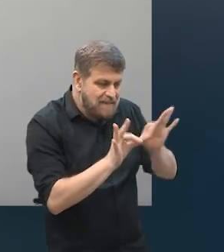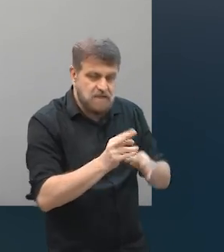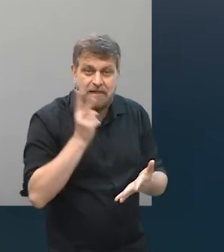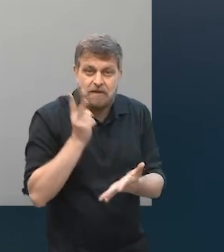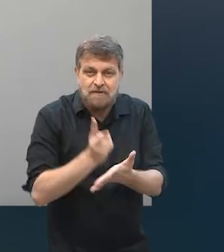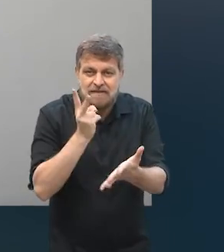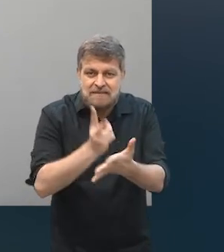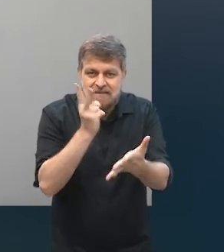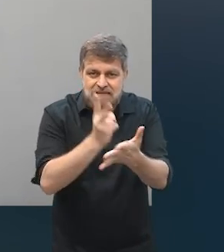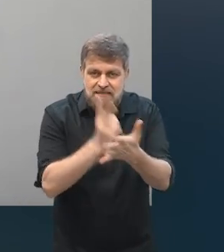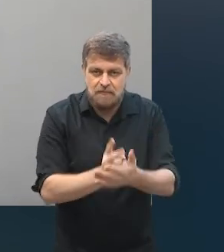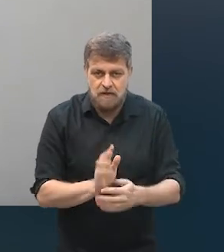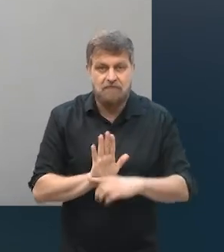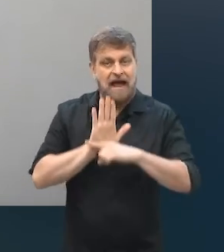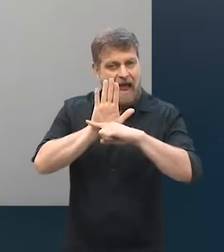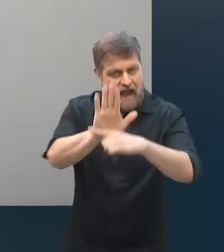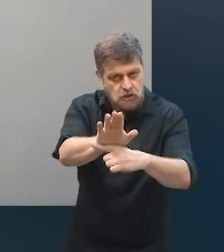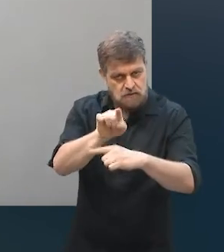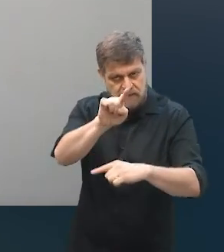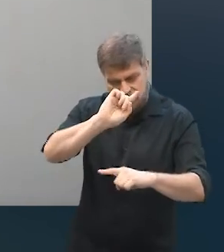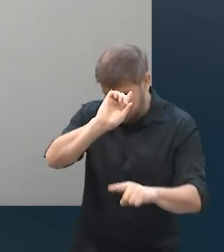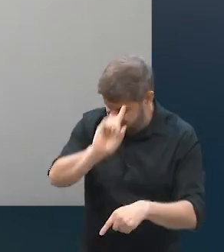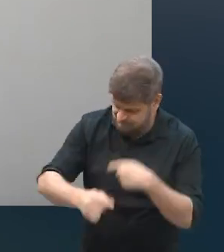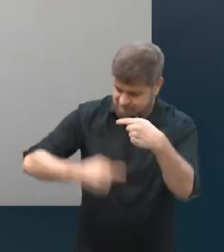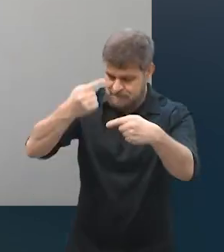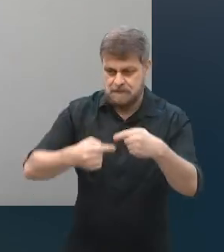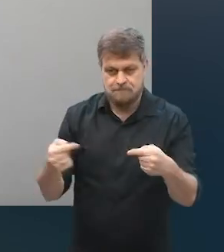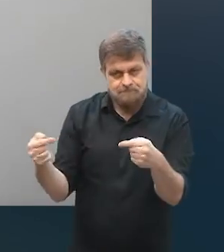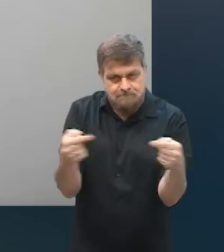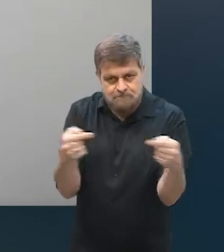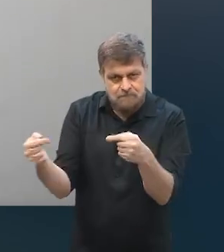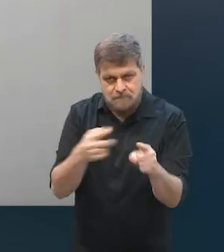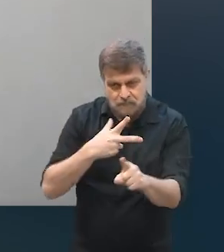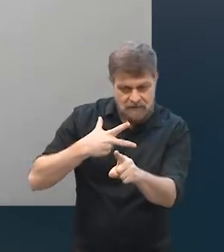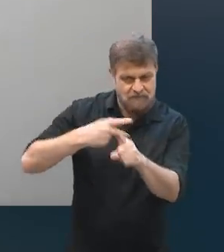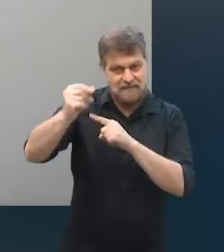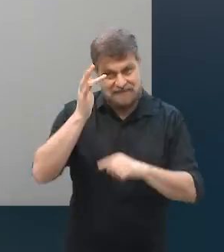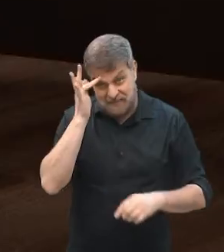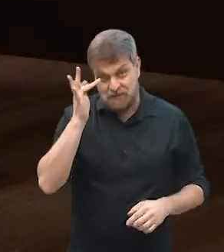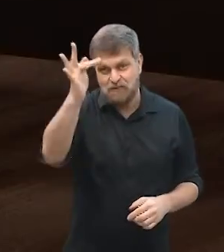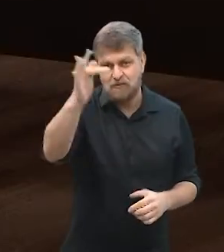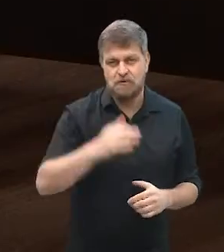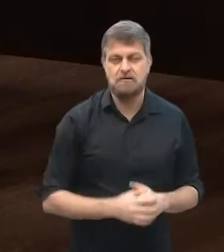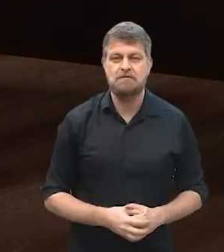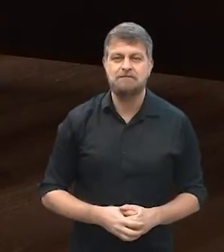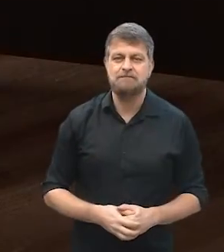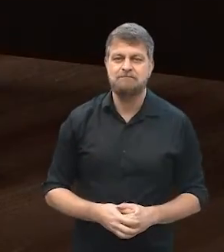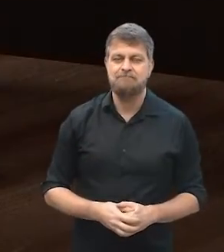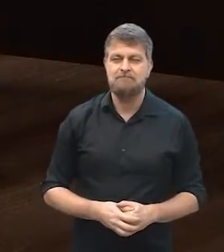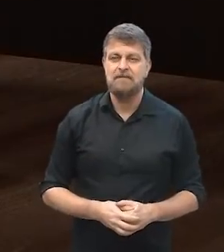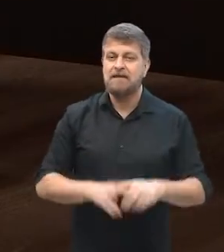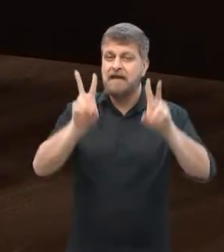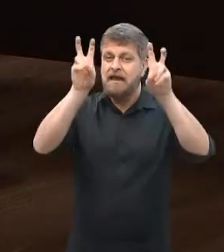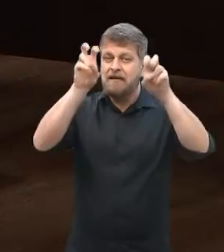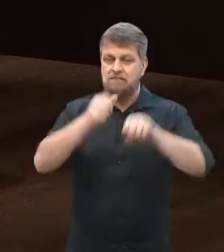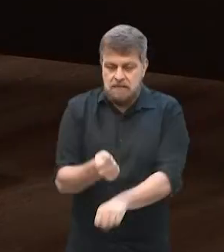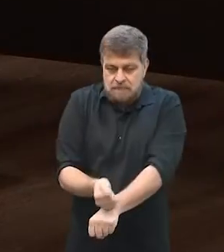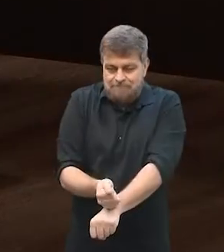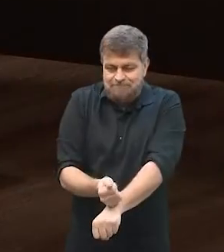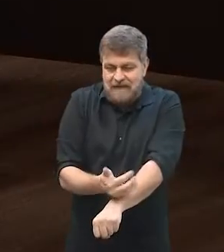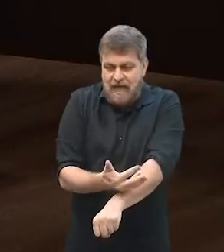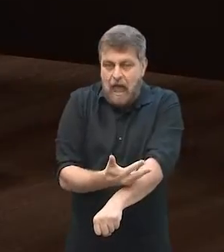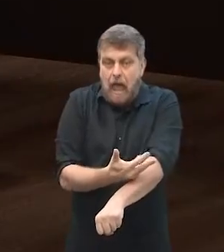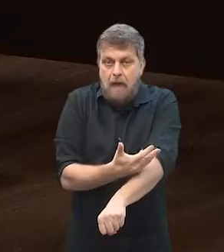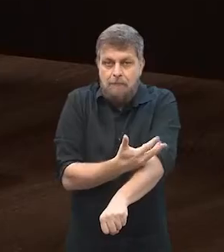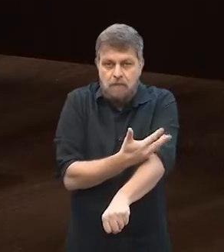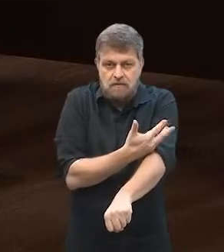frequência, isso pode te possibilitar ser mais competitivo para o futuro. E as questões emocionais, tem como